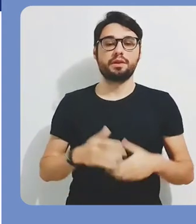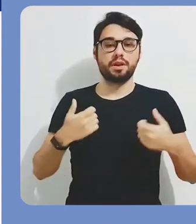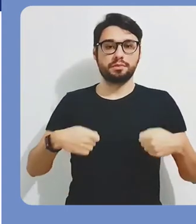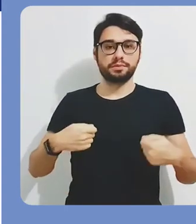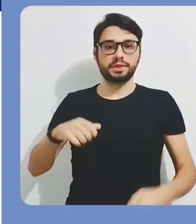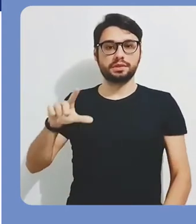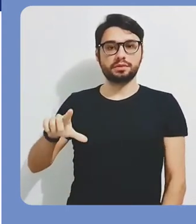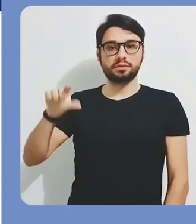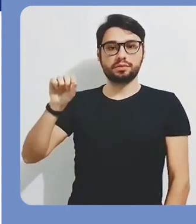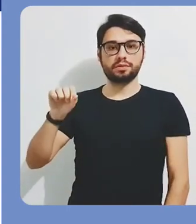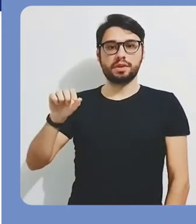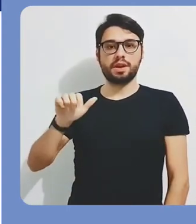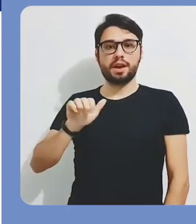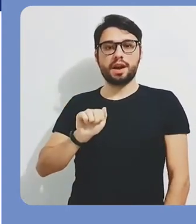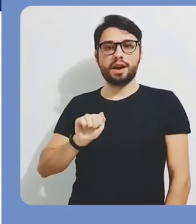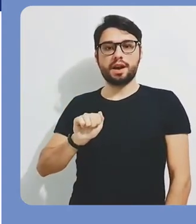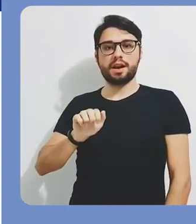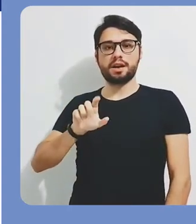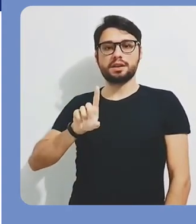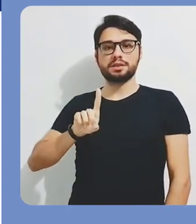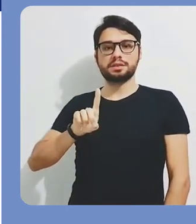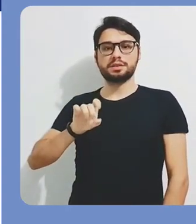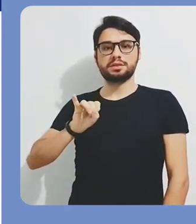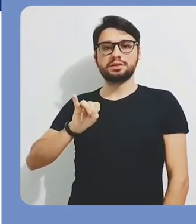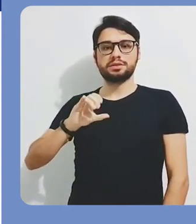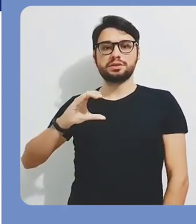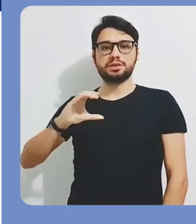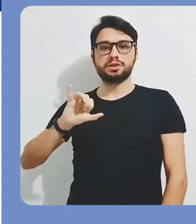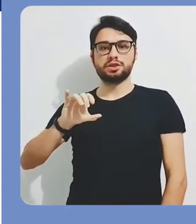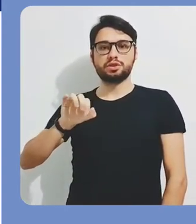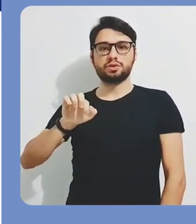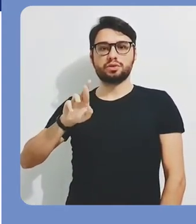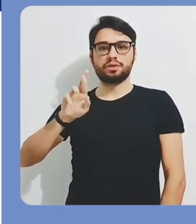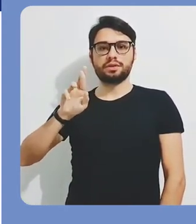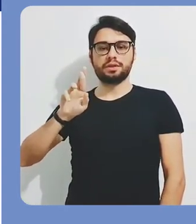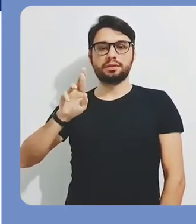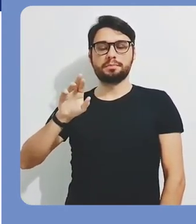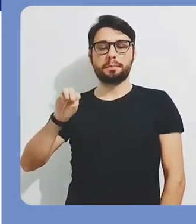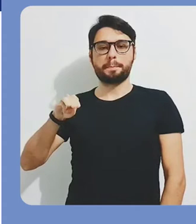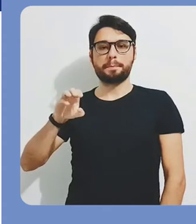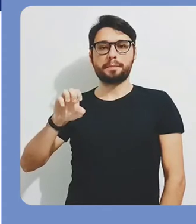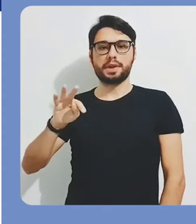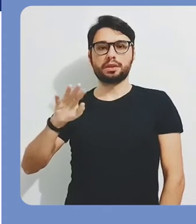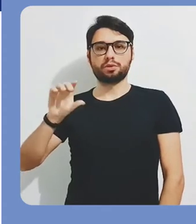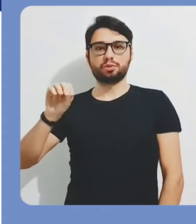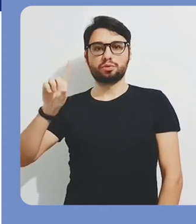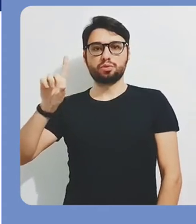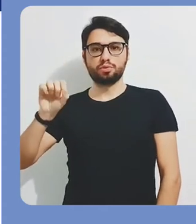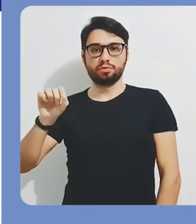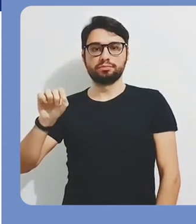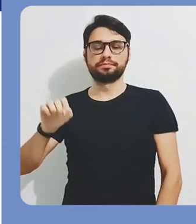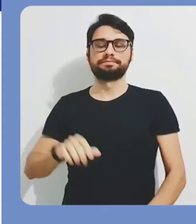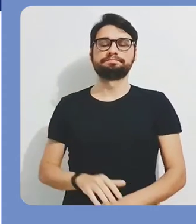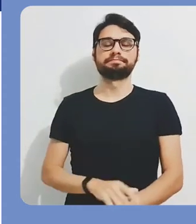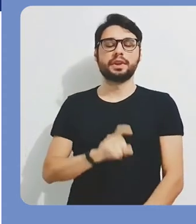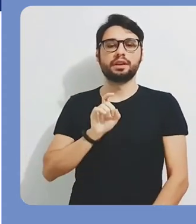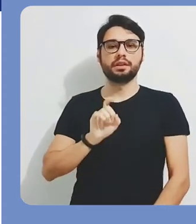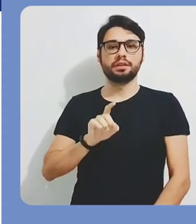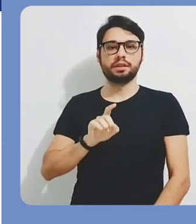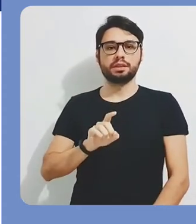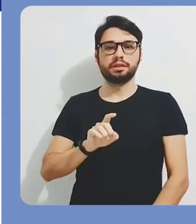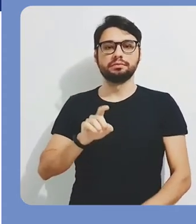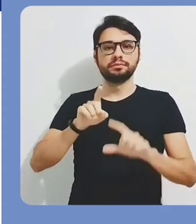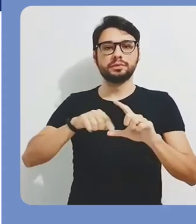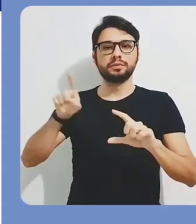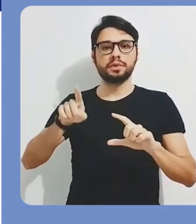Grupos. Dentro desta página, então, você tem que vir aqui na opção Adicionar Método e você vai